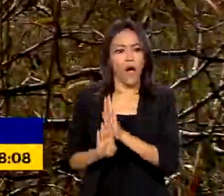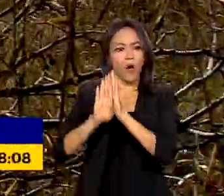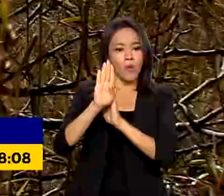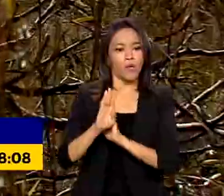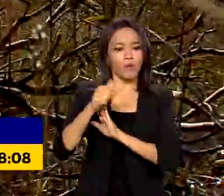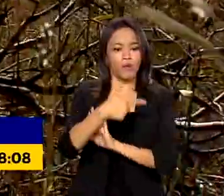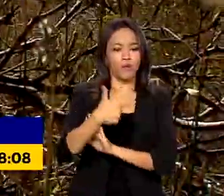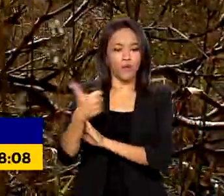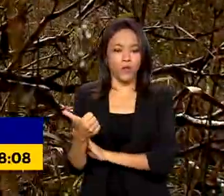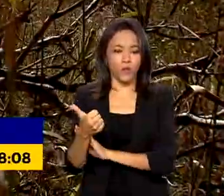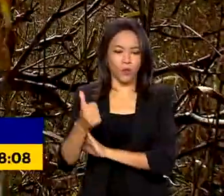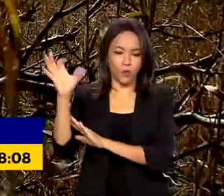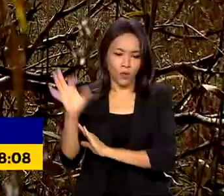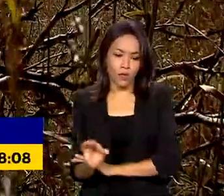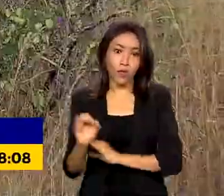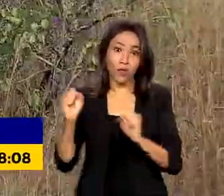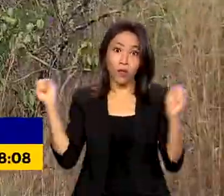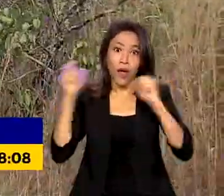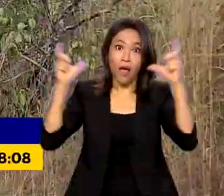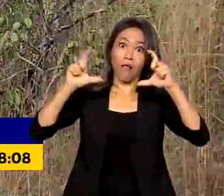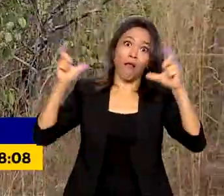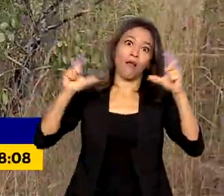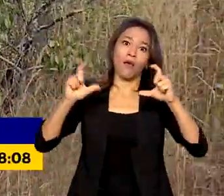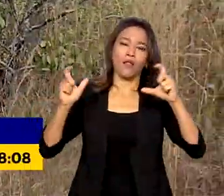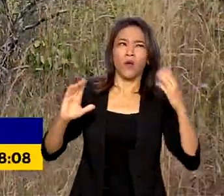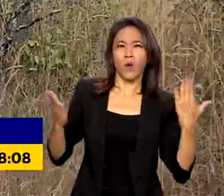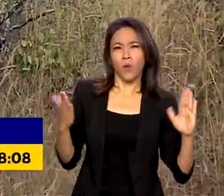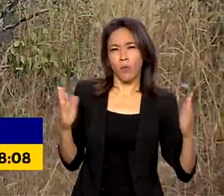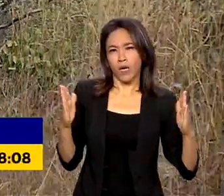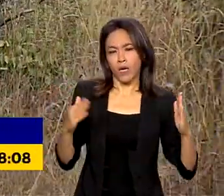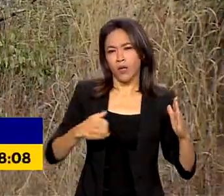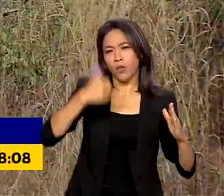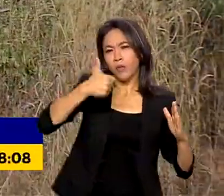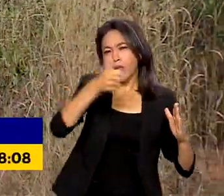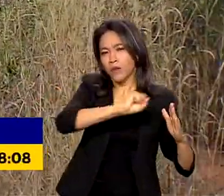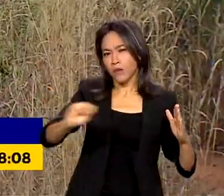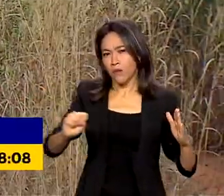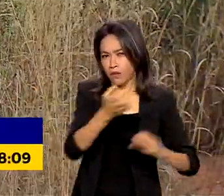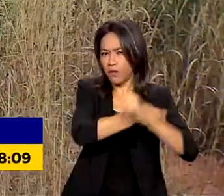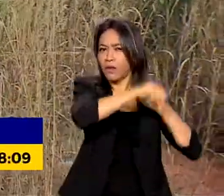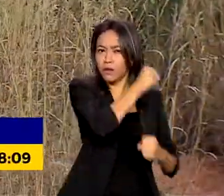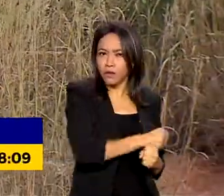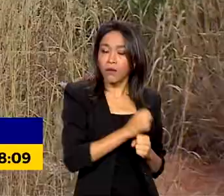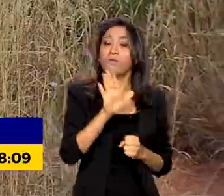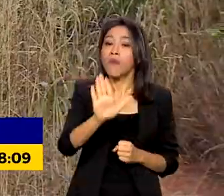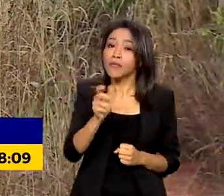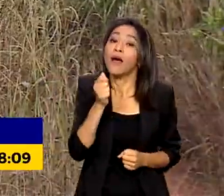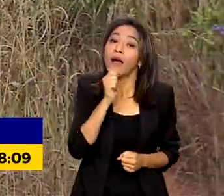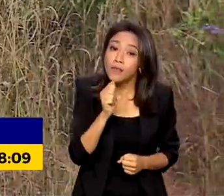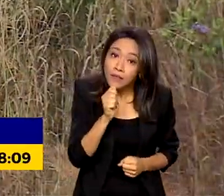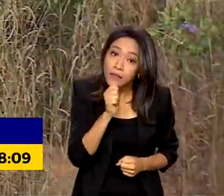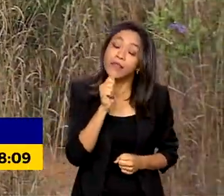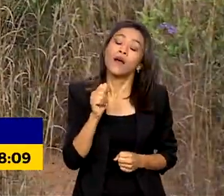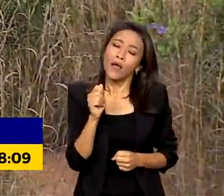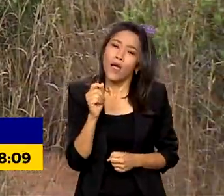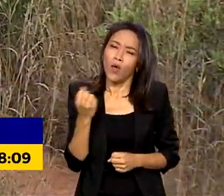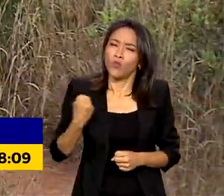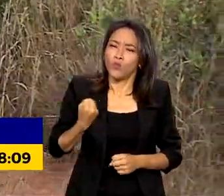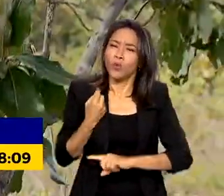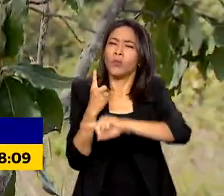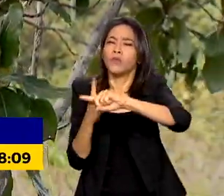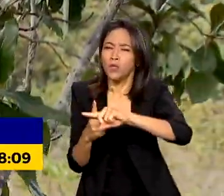alertas de desmatamento na comparação com o primeiro semestre de 2022. Mas ainda assim, um número positivo,